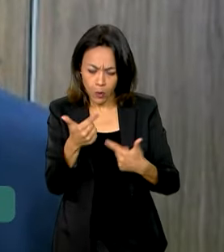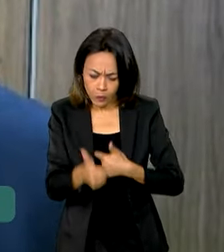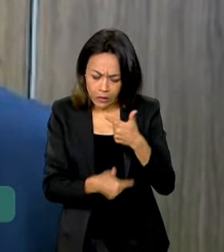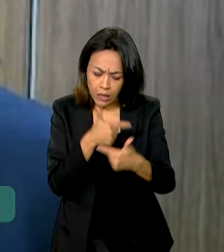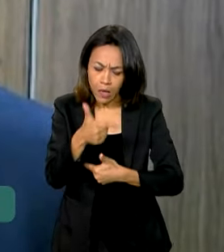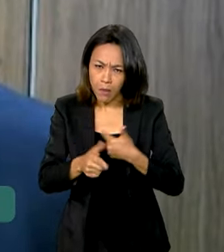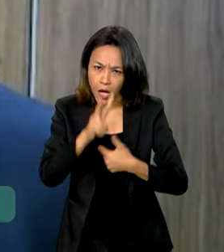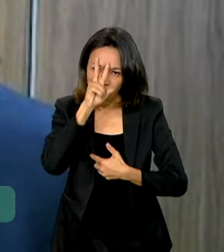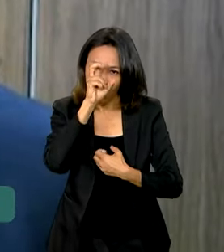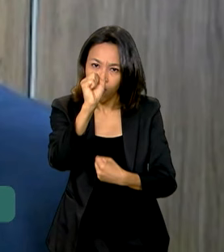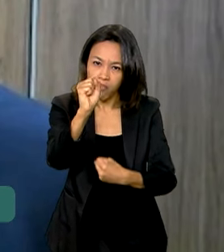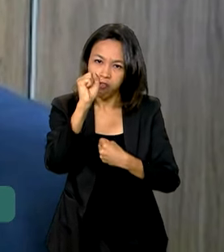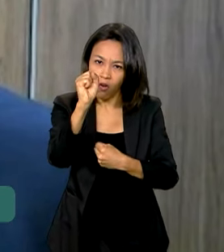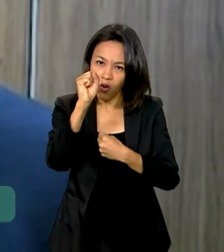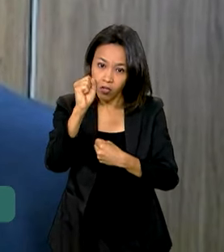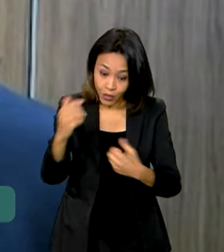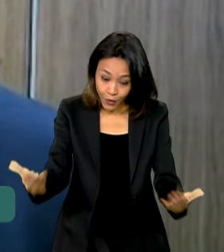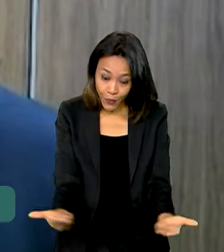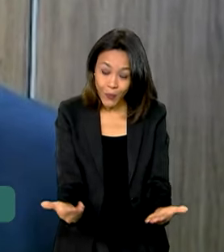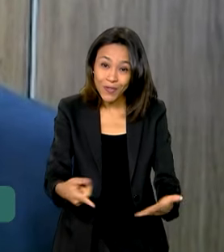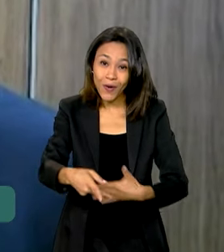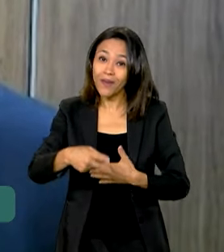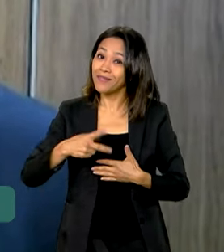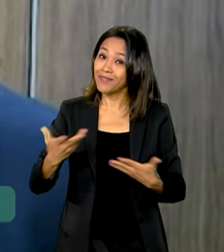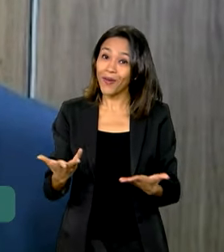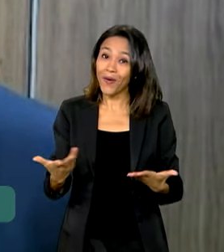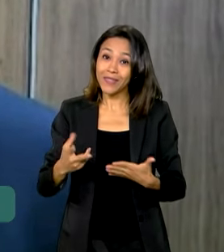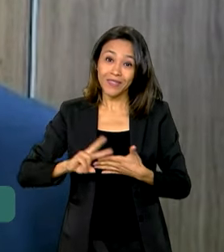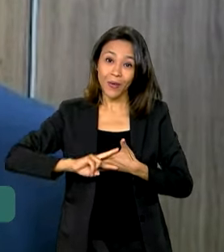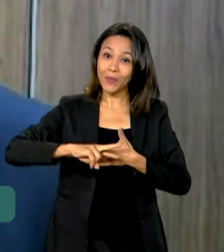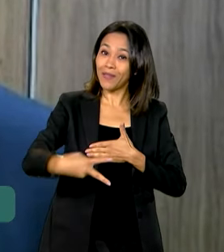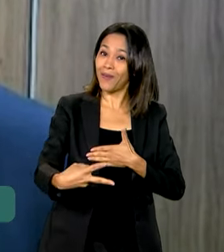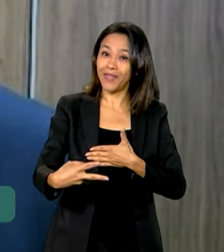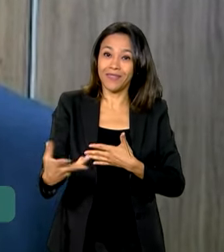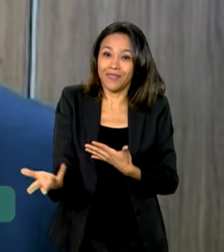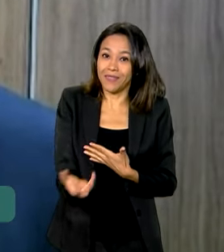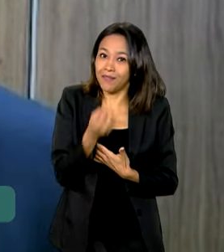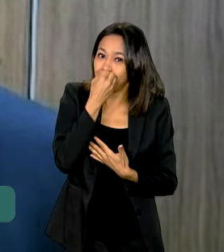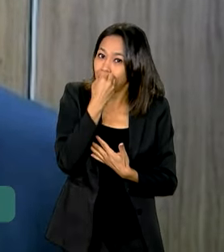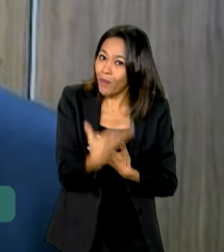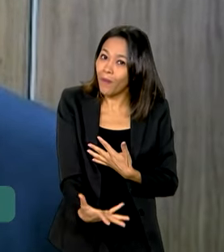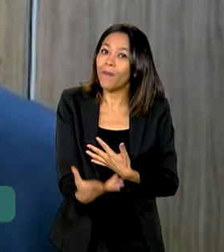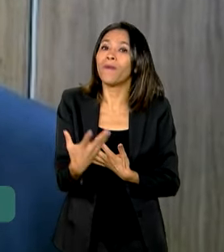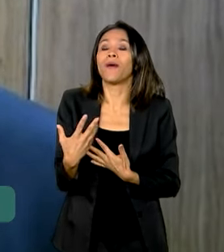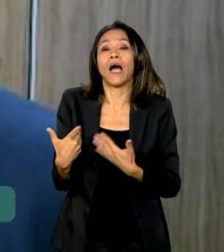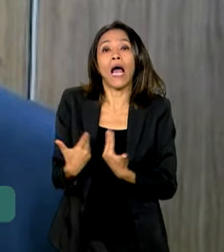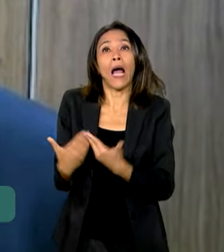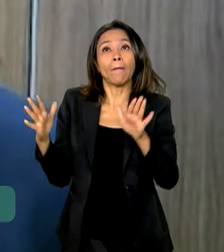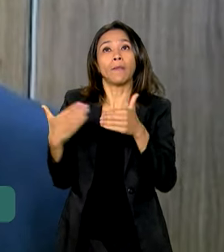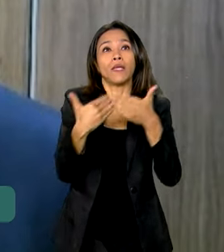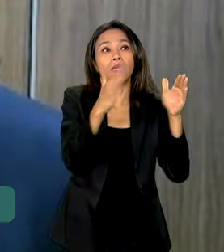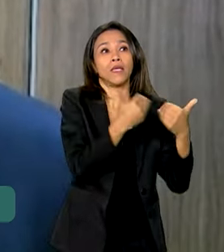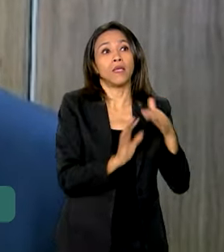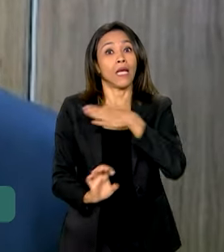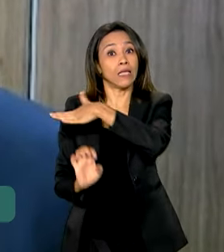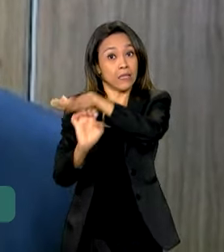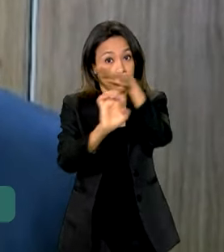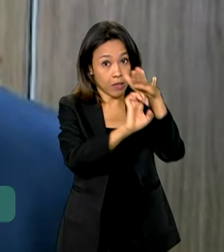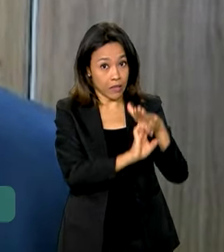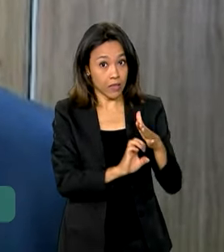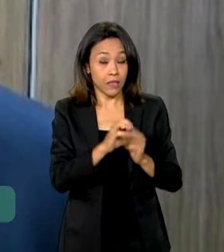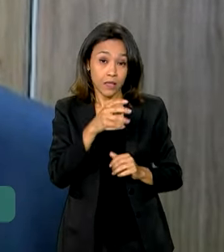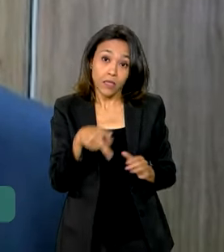intenso e que estamos colhendo frutos. Abrindo mercado para que as empresas, as agroindústrias, que os nossos